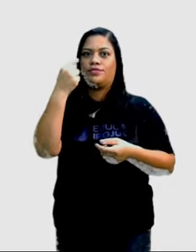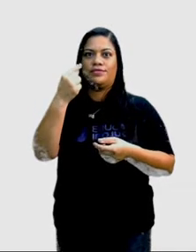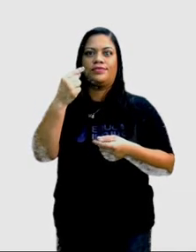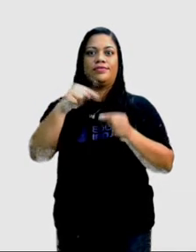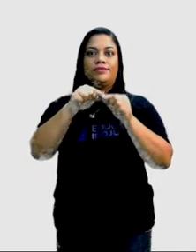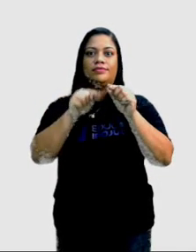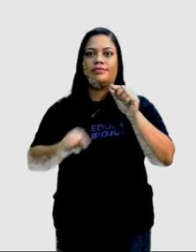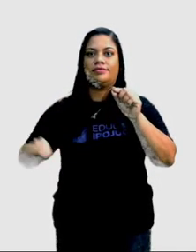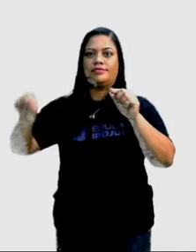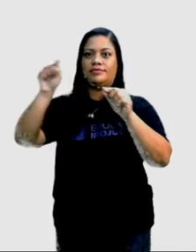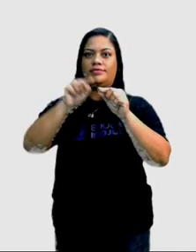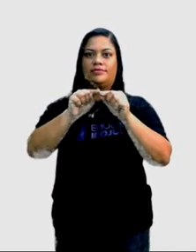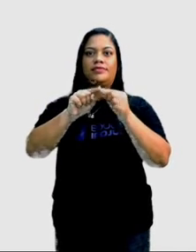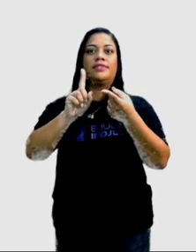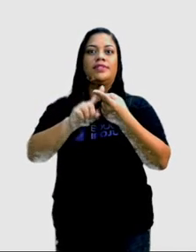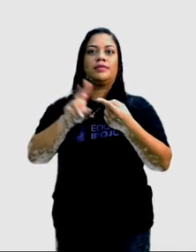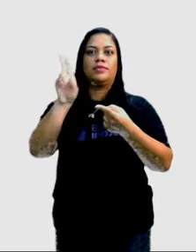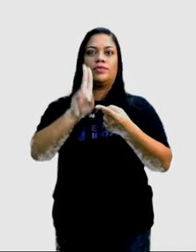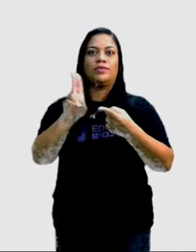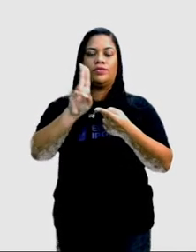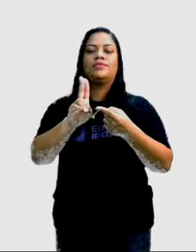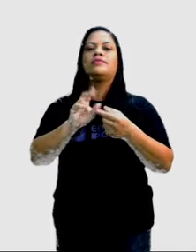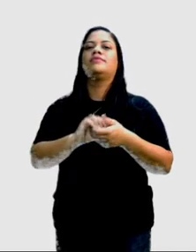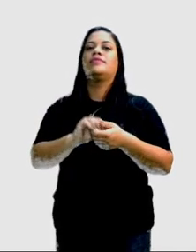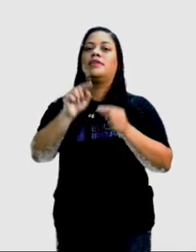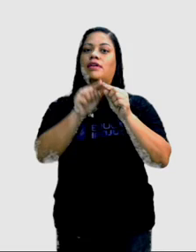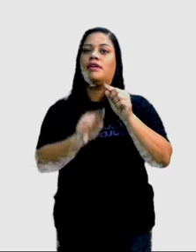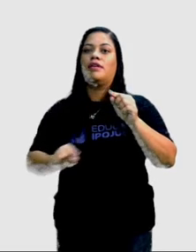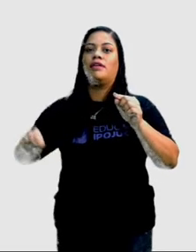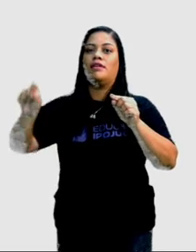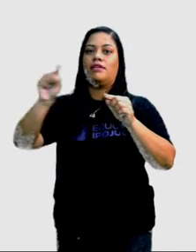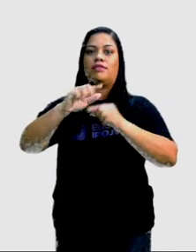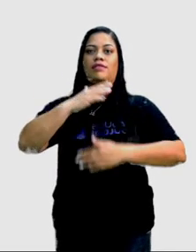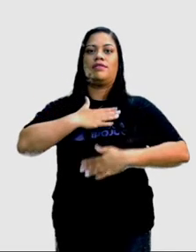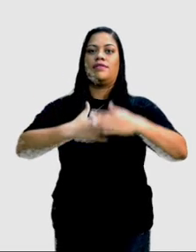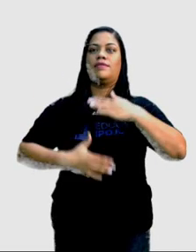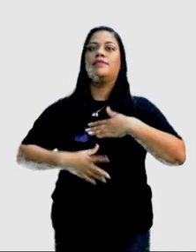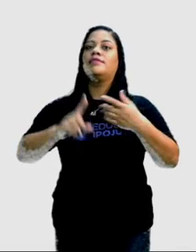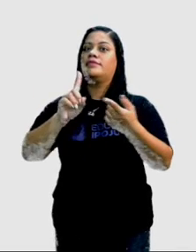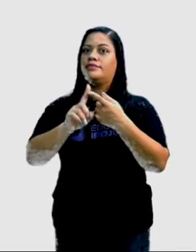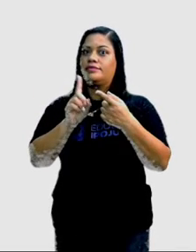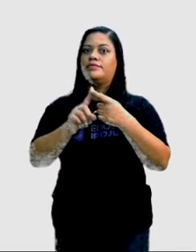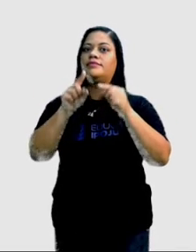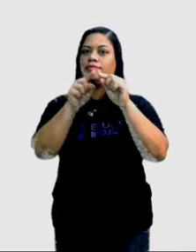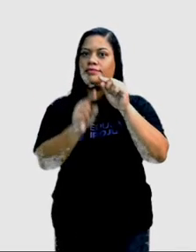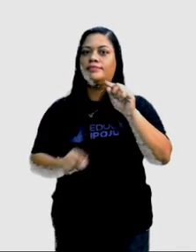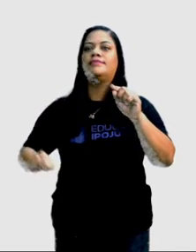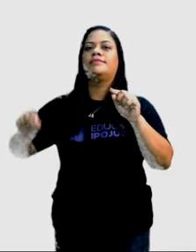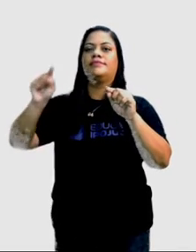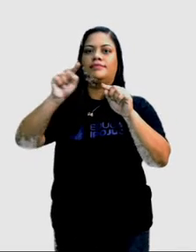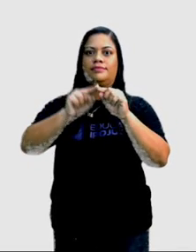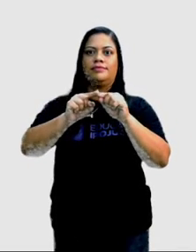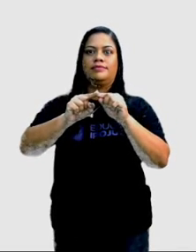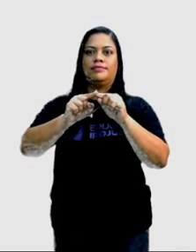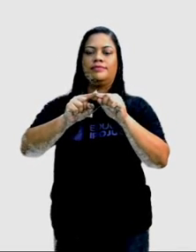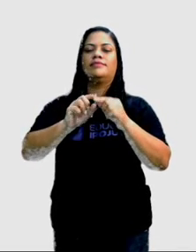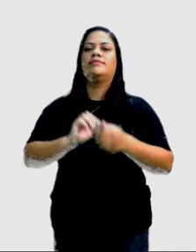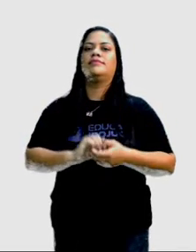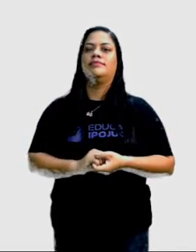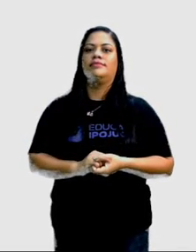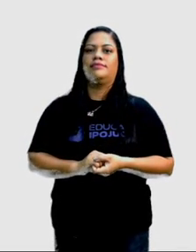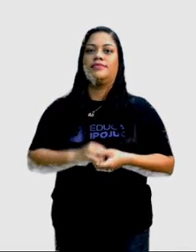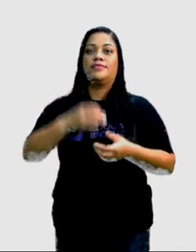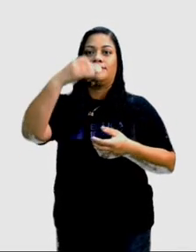orelhas do rato, círculos. E o corpo do rato também, outro círculo maior. Então,